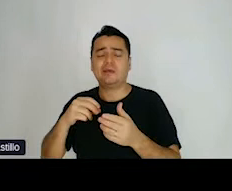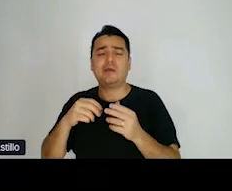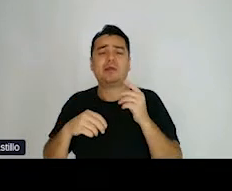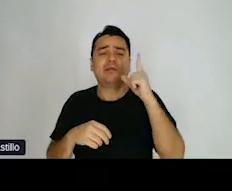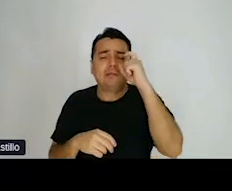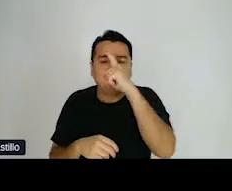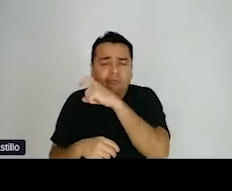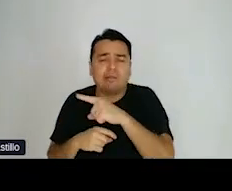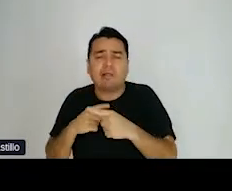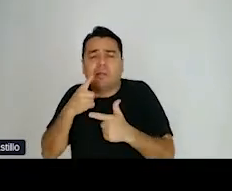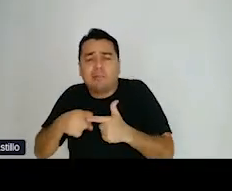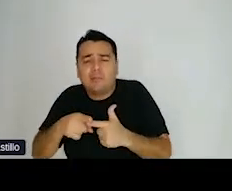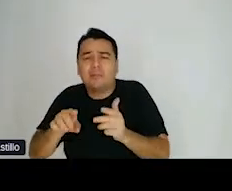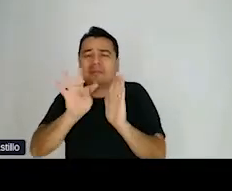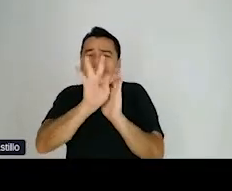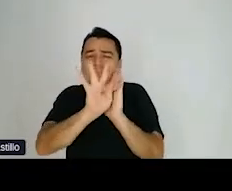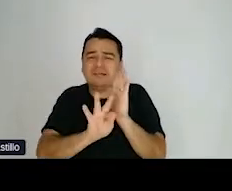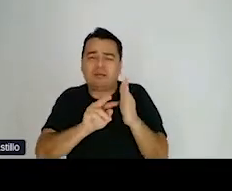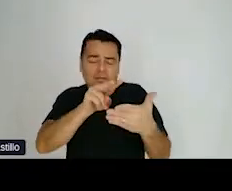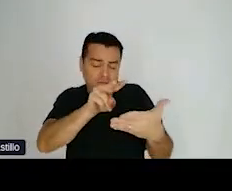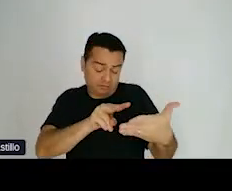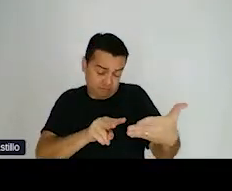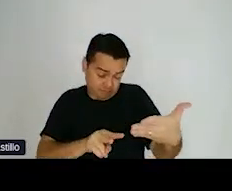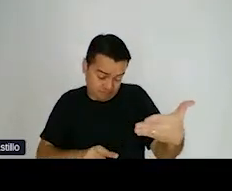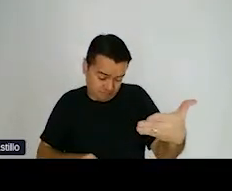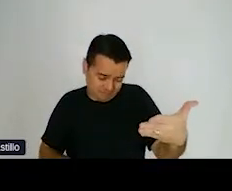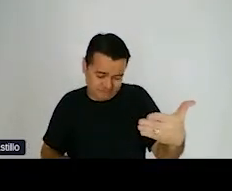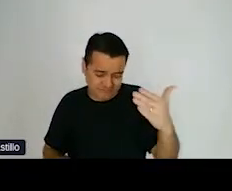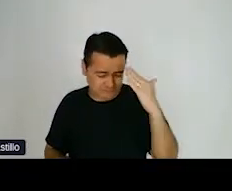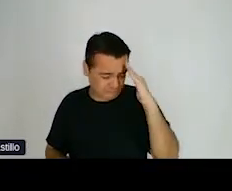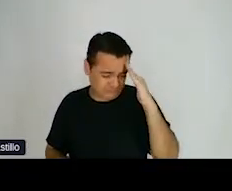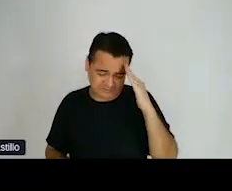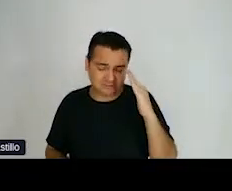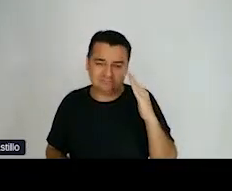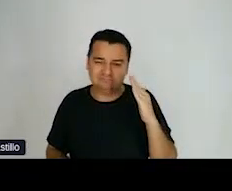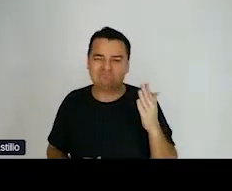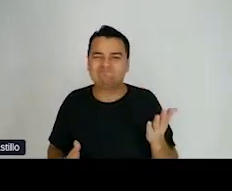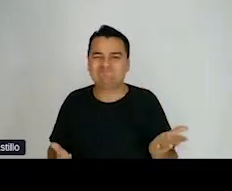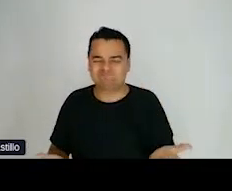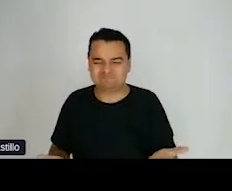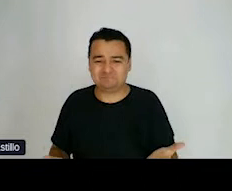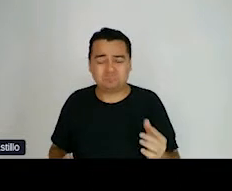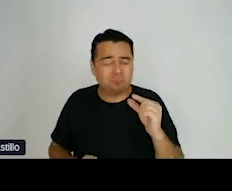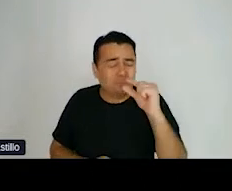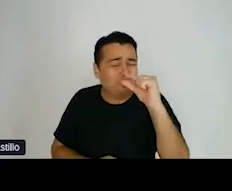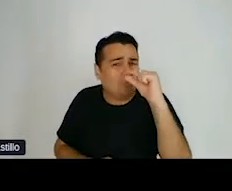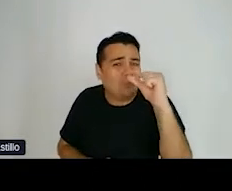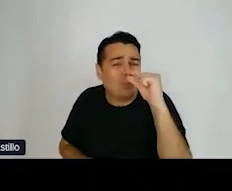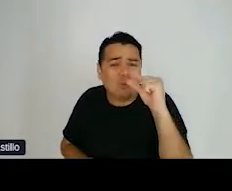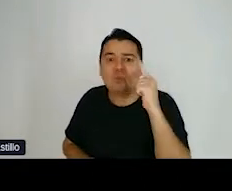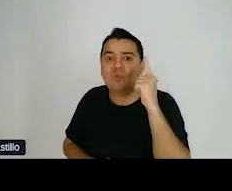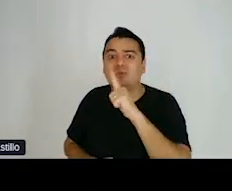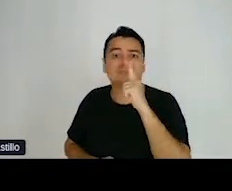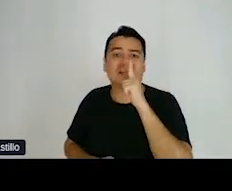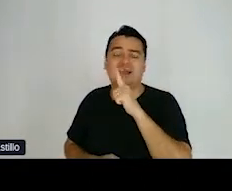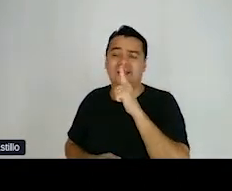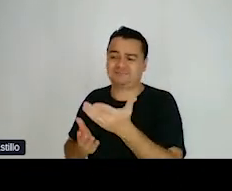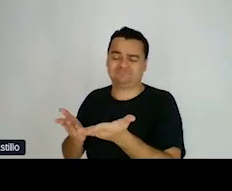de textos longos. Apenas 0,2% tiveram facilidade com essa leitura.